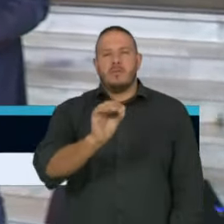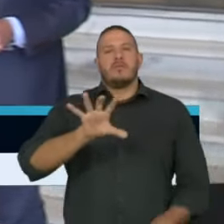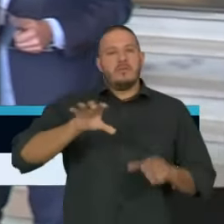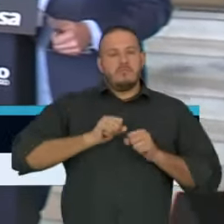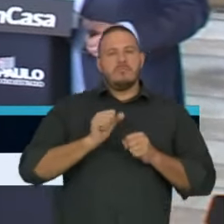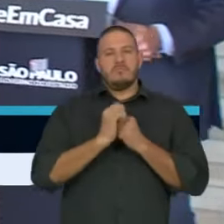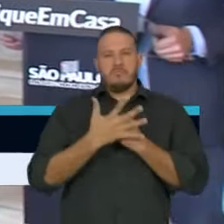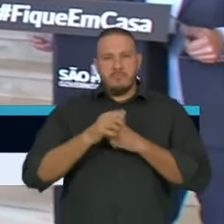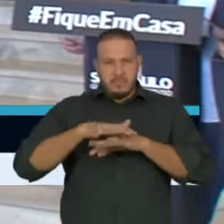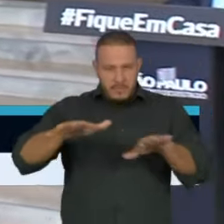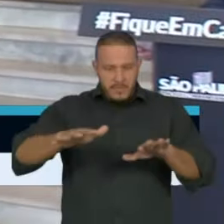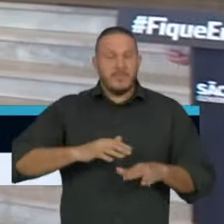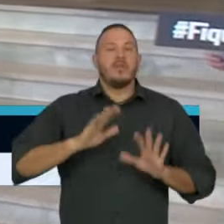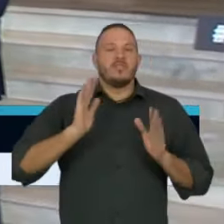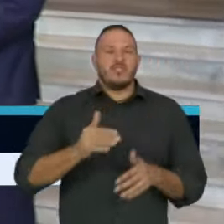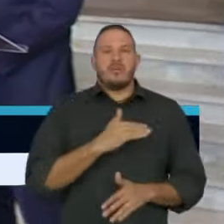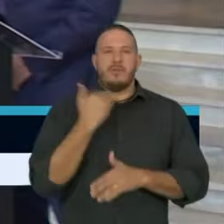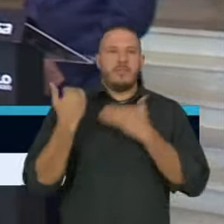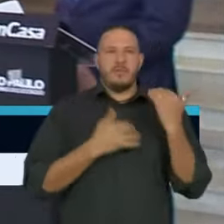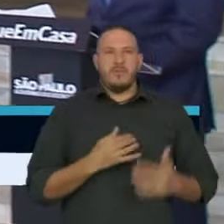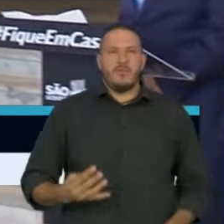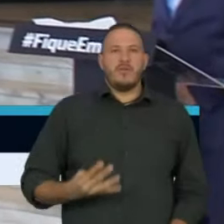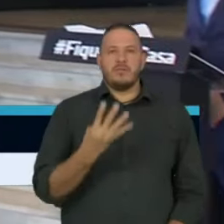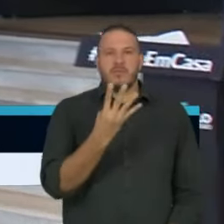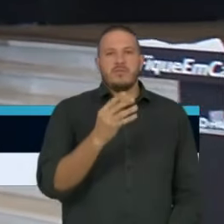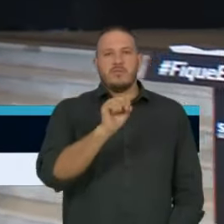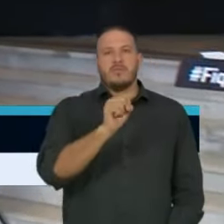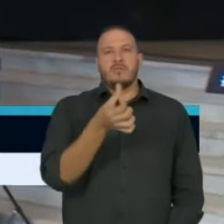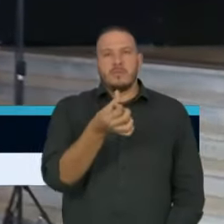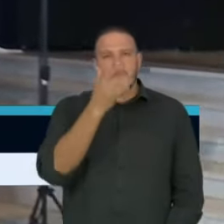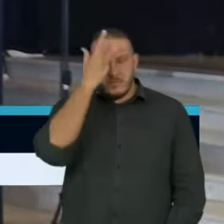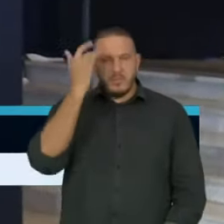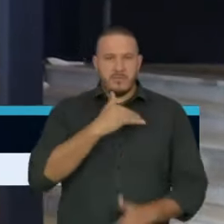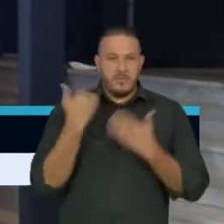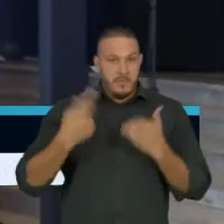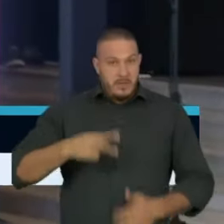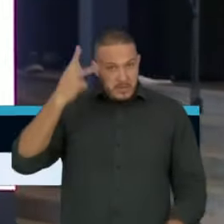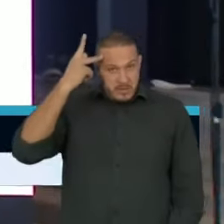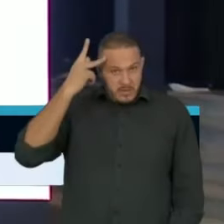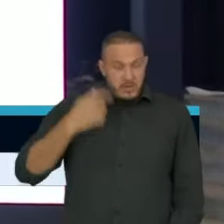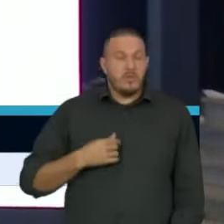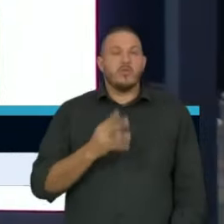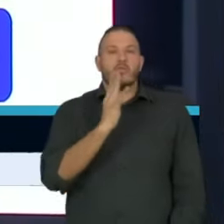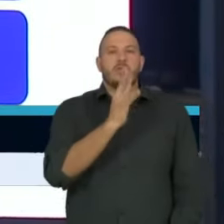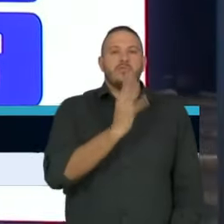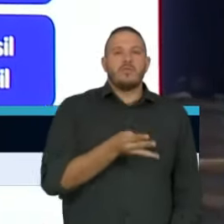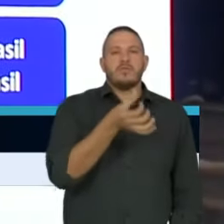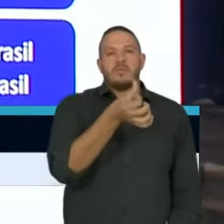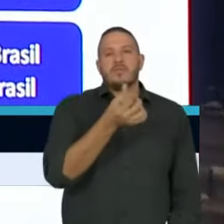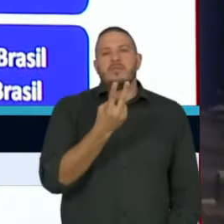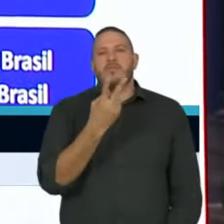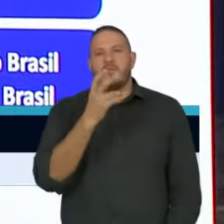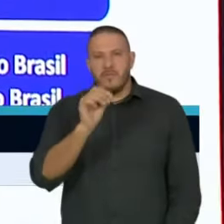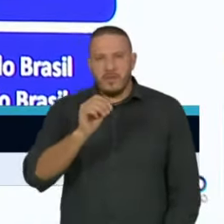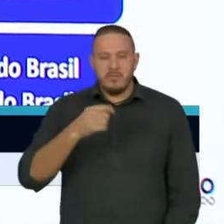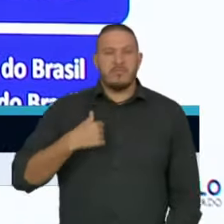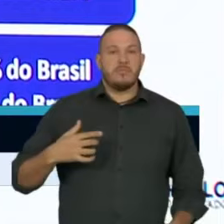486 óbitos. Para São Paulo, 4.620 casos, com